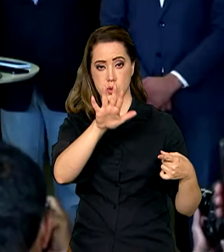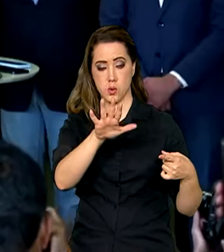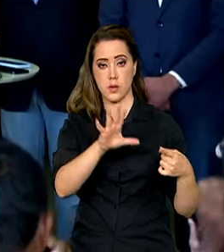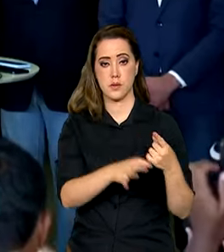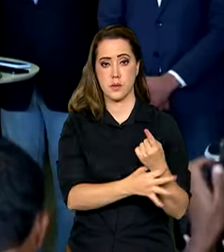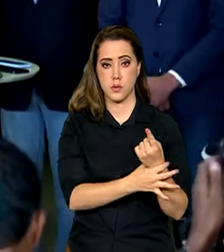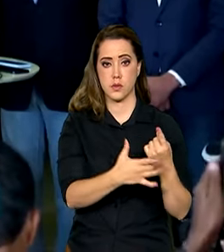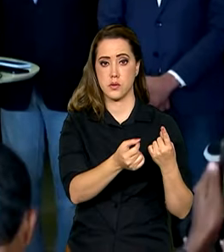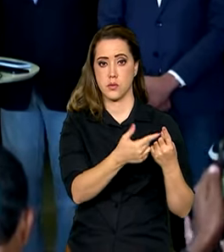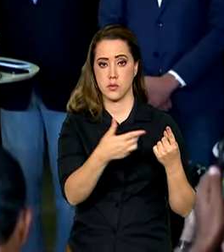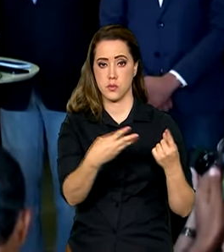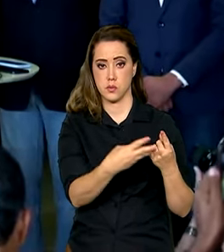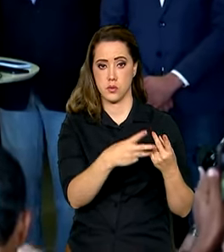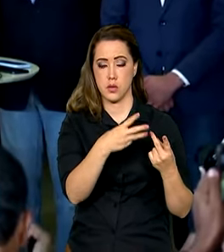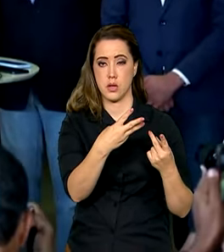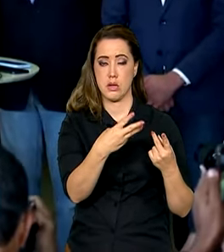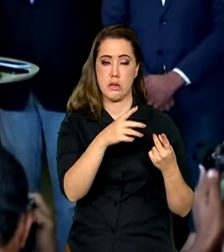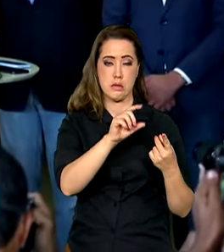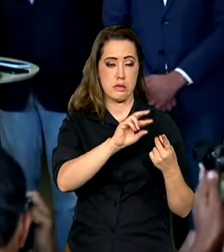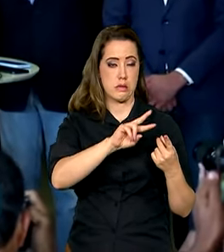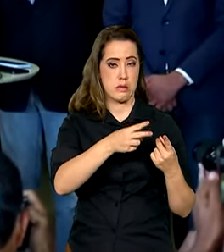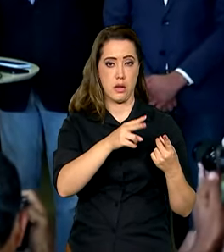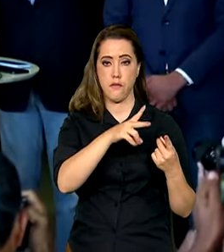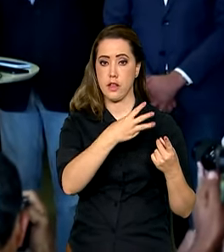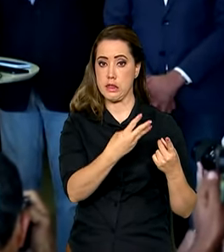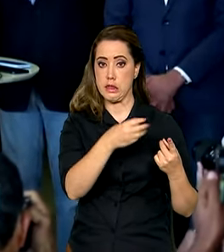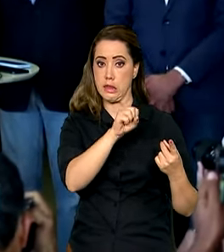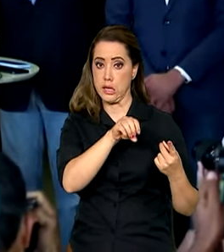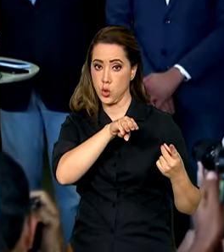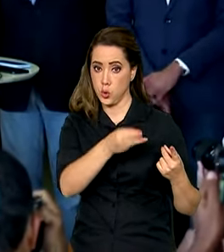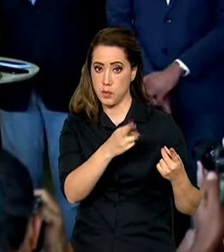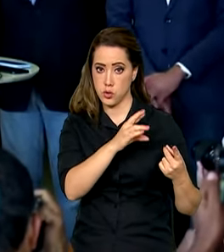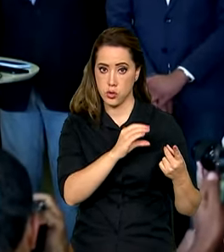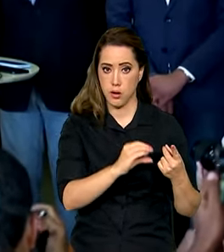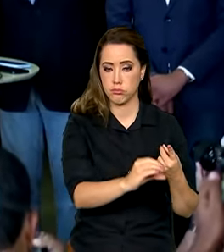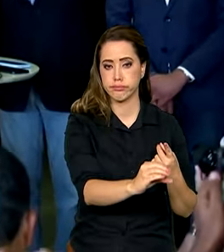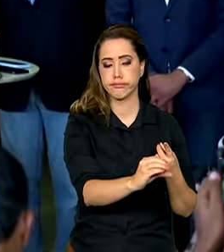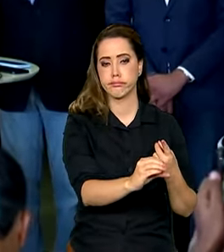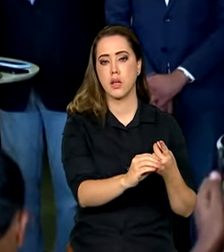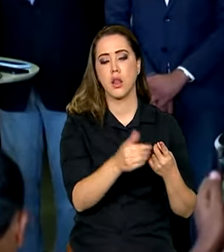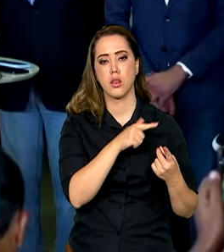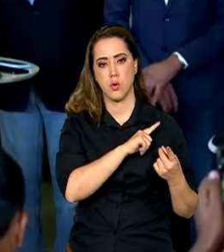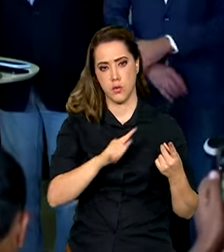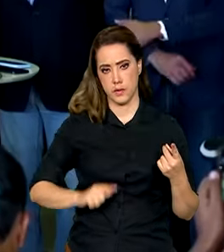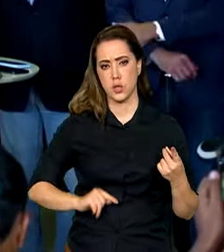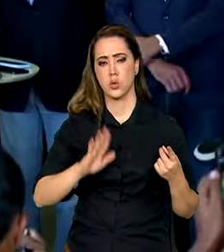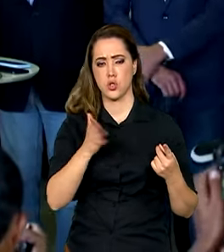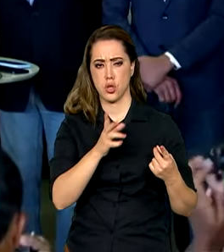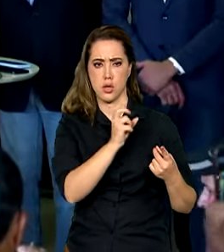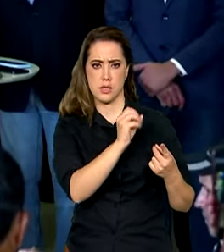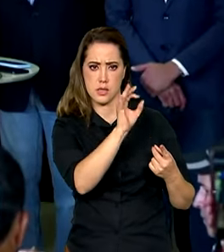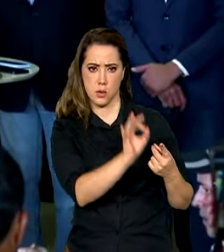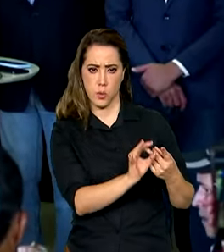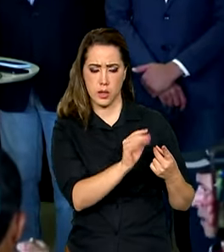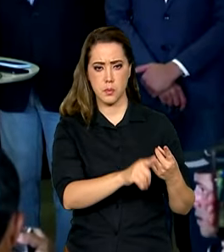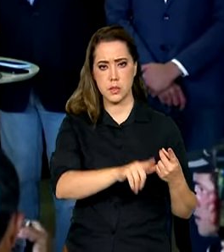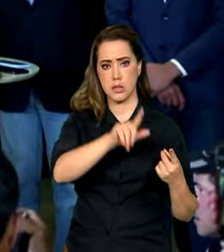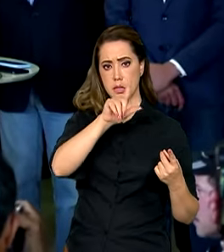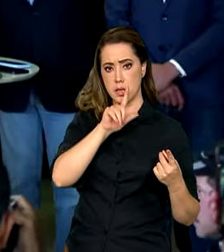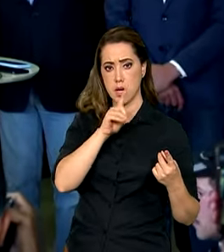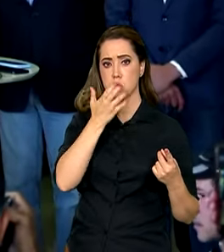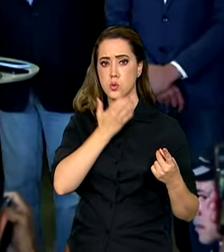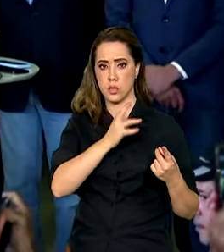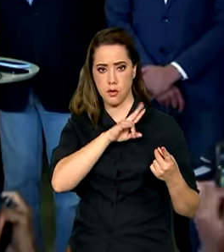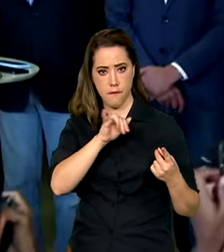2023, no valor de 38 milhões. Então, a governadora já recebeu metade e antes do